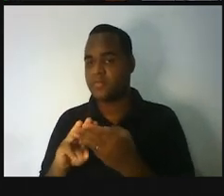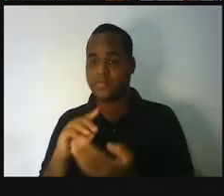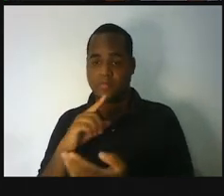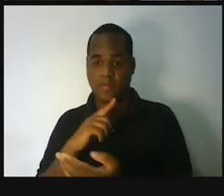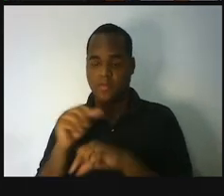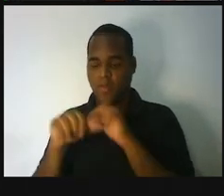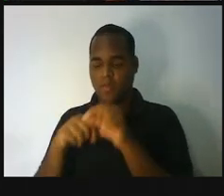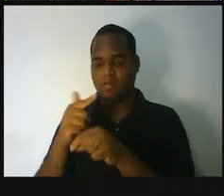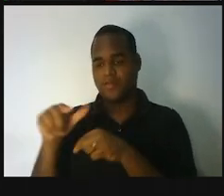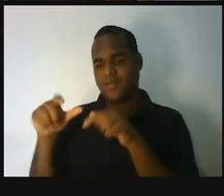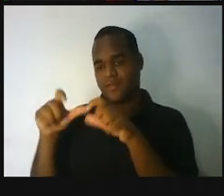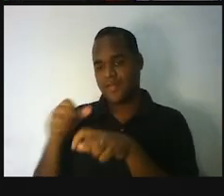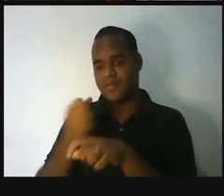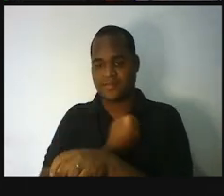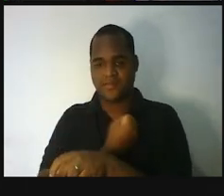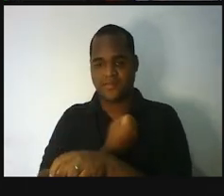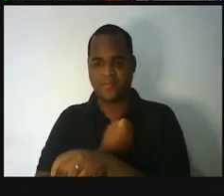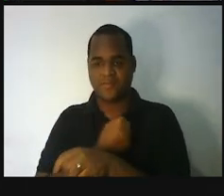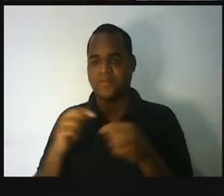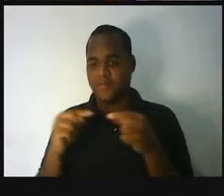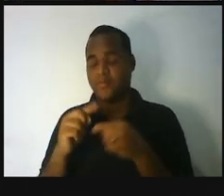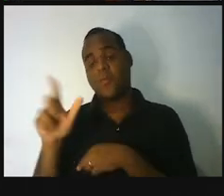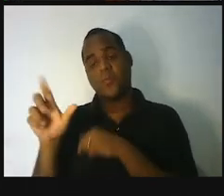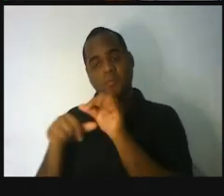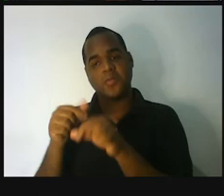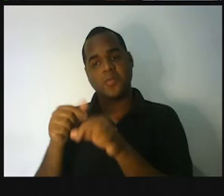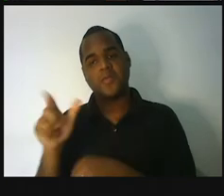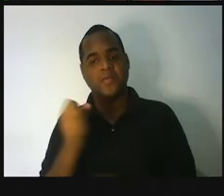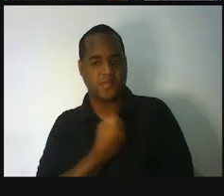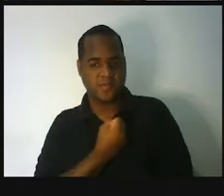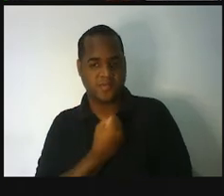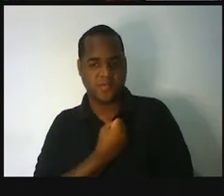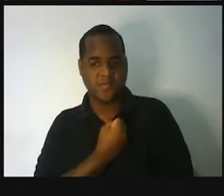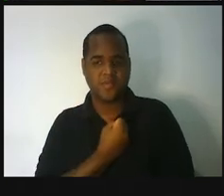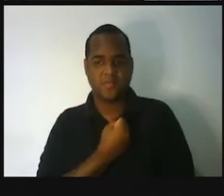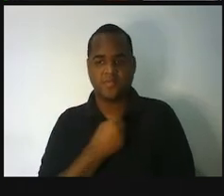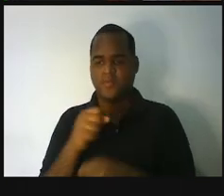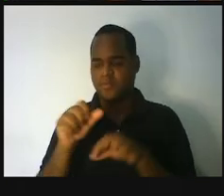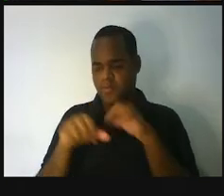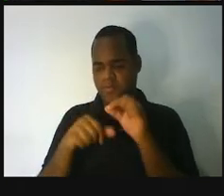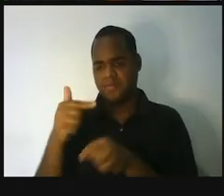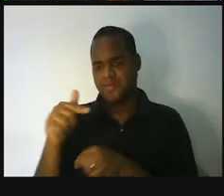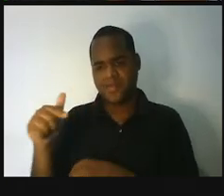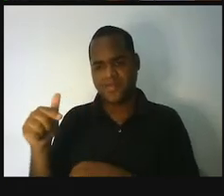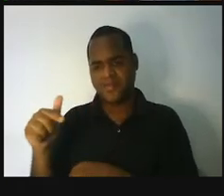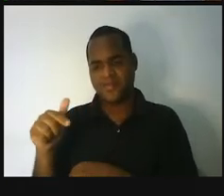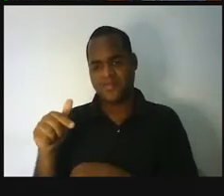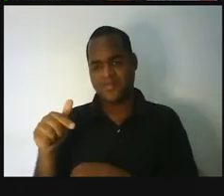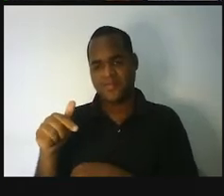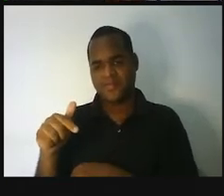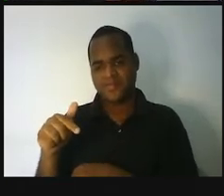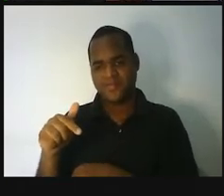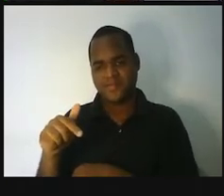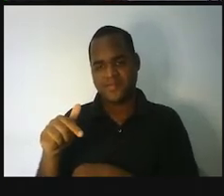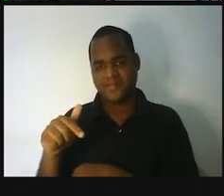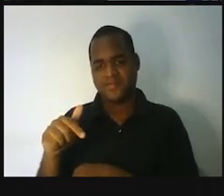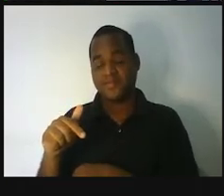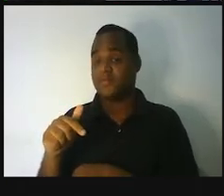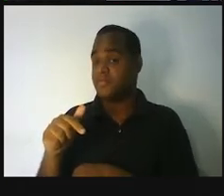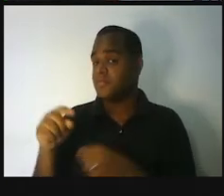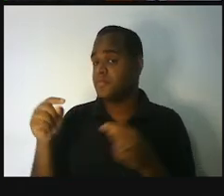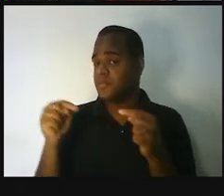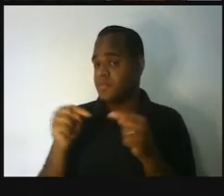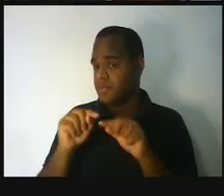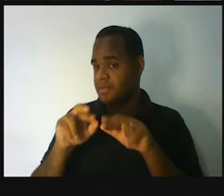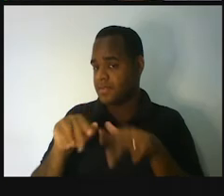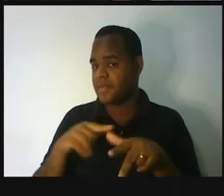troca de lugar os números na conta de mais, o resultado não muda, é isso aí, isso é uma